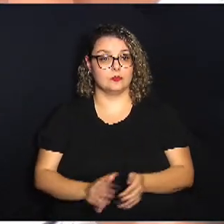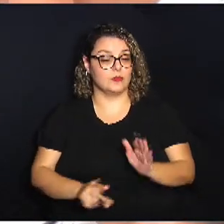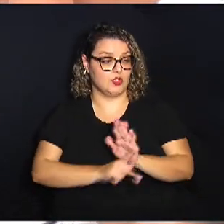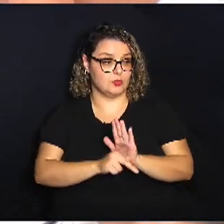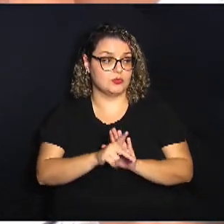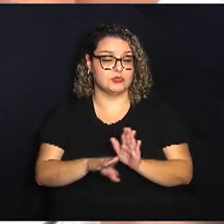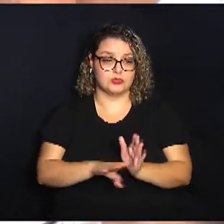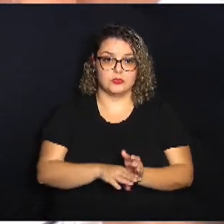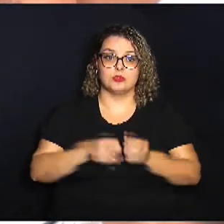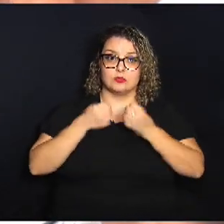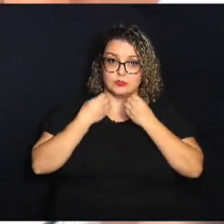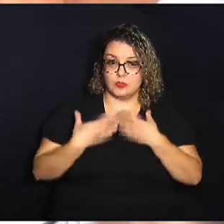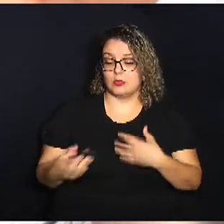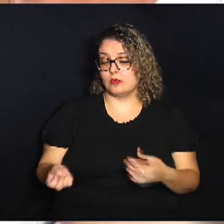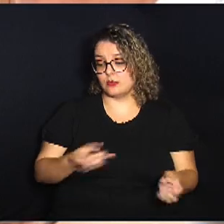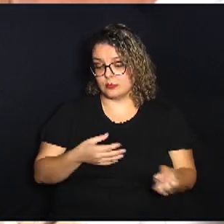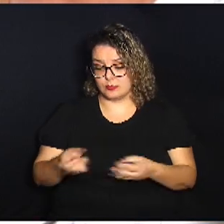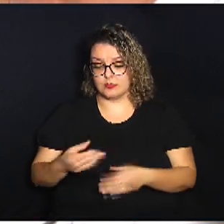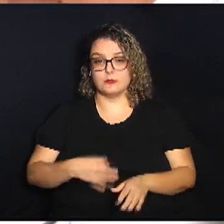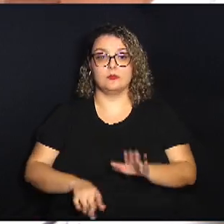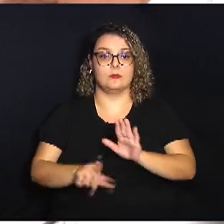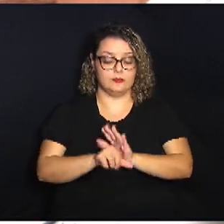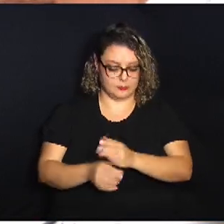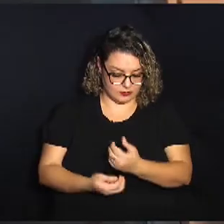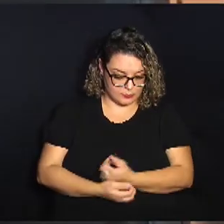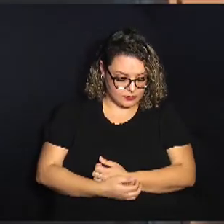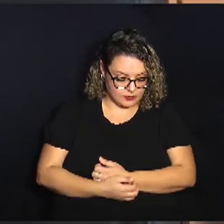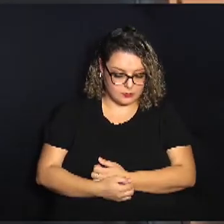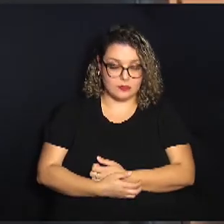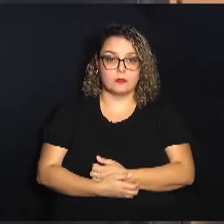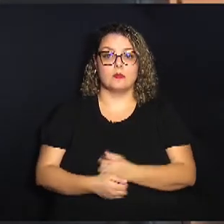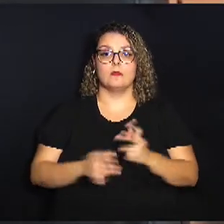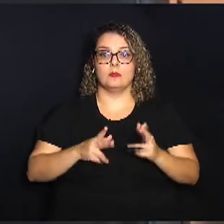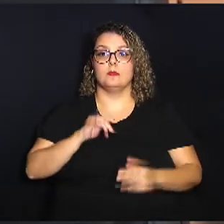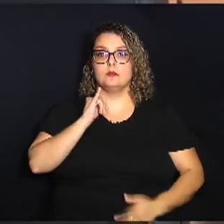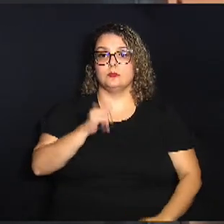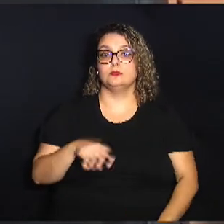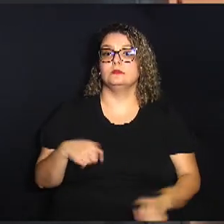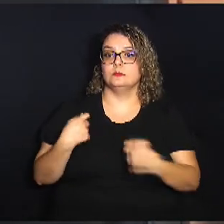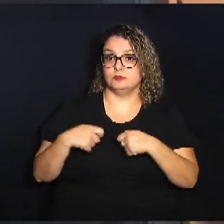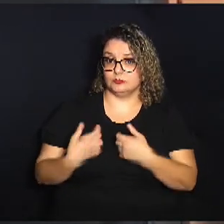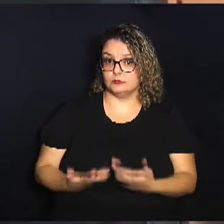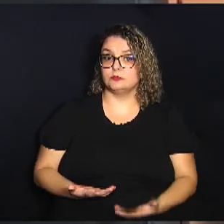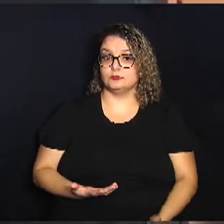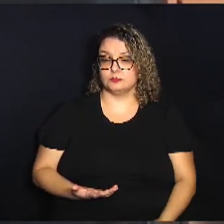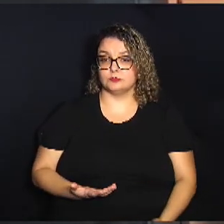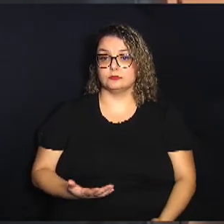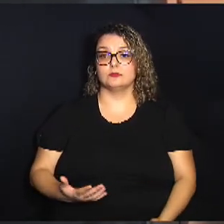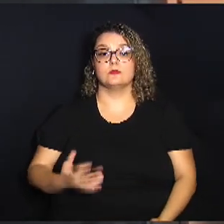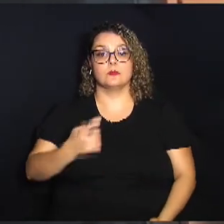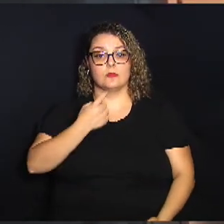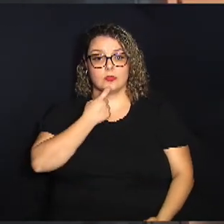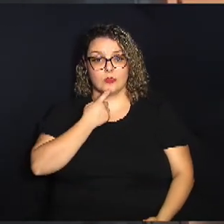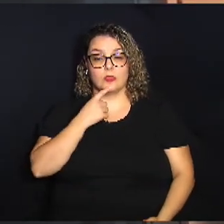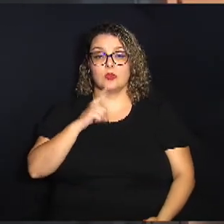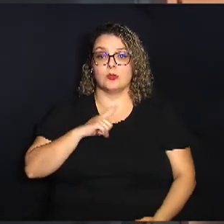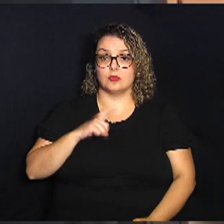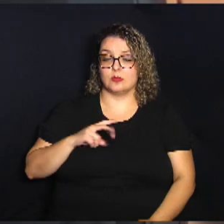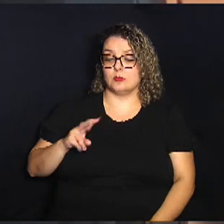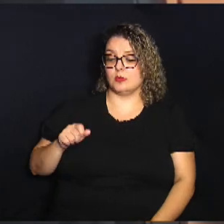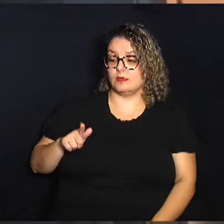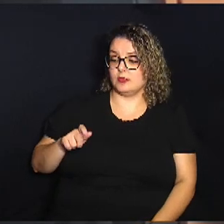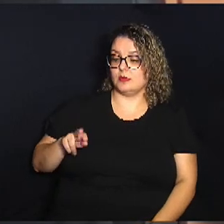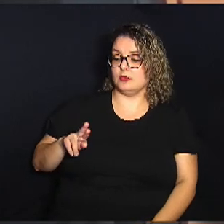um projeto que moderniza essa legislação como foi dito necessária para que Campinas que tem uma vanguarda